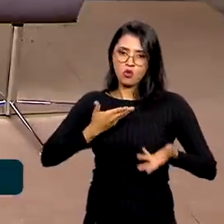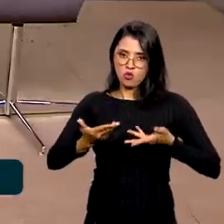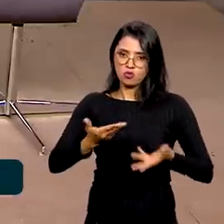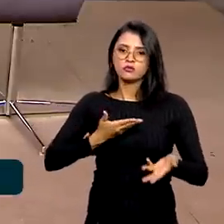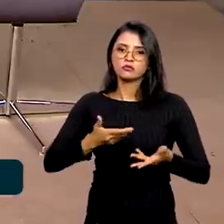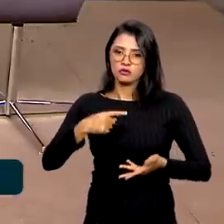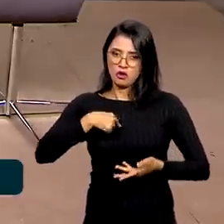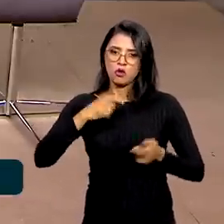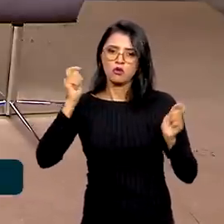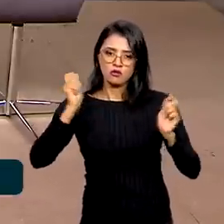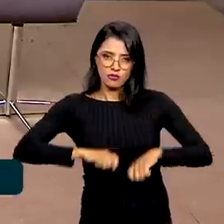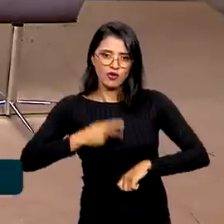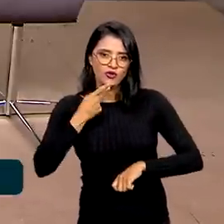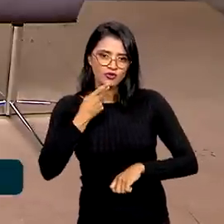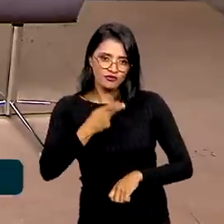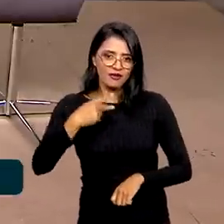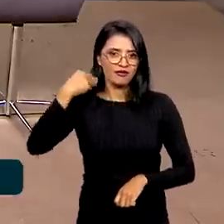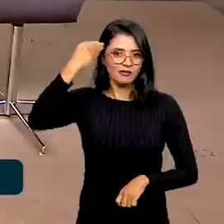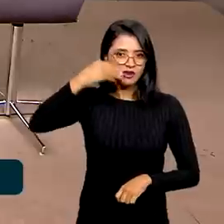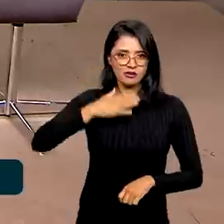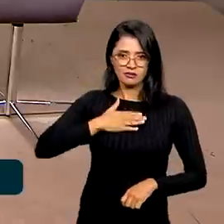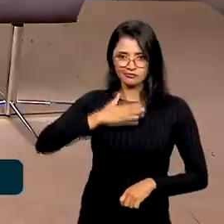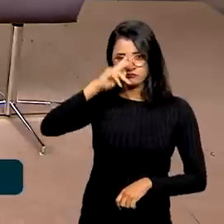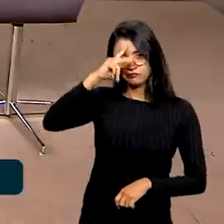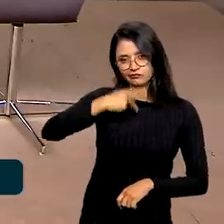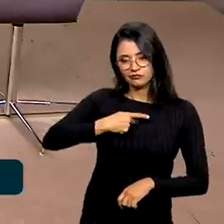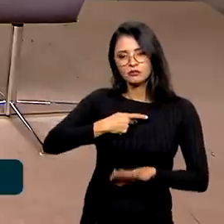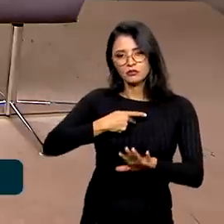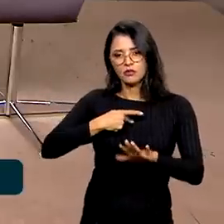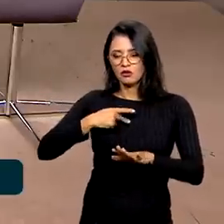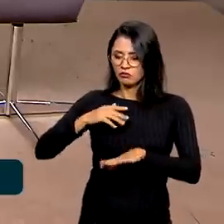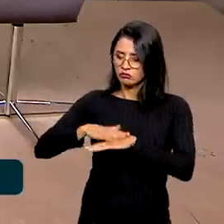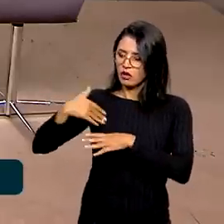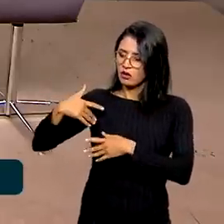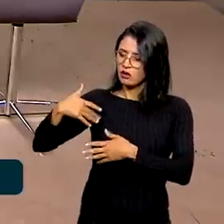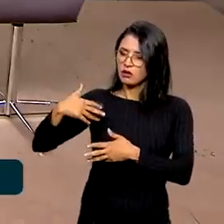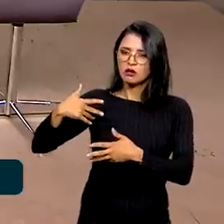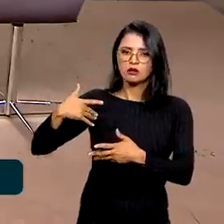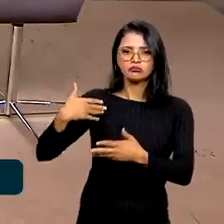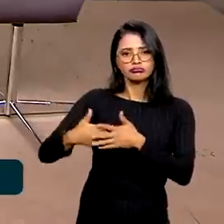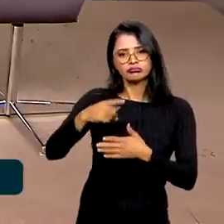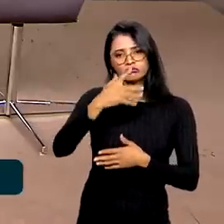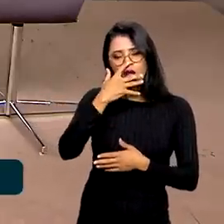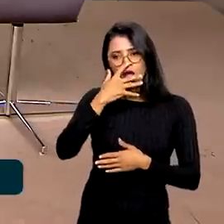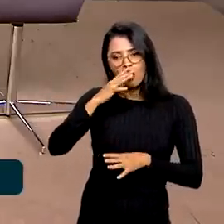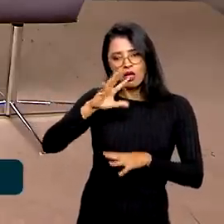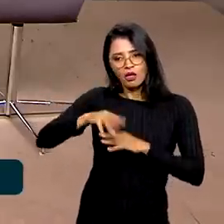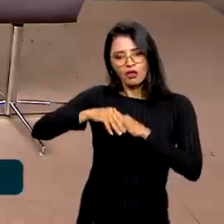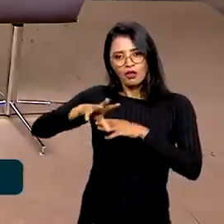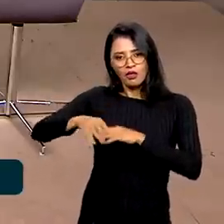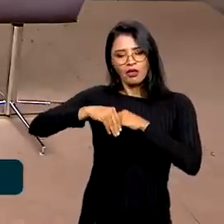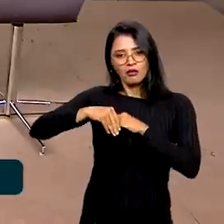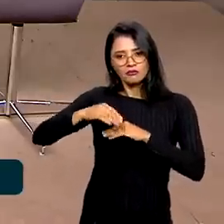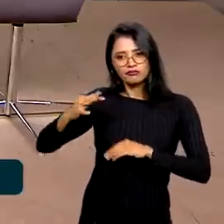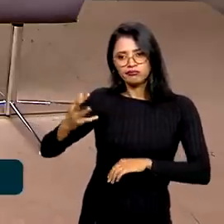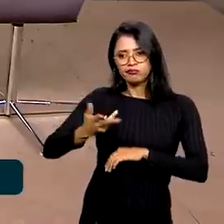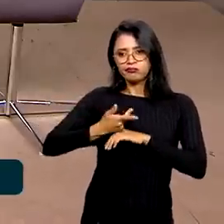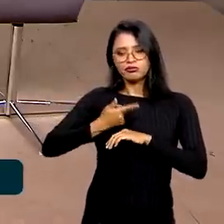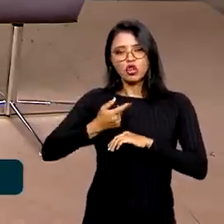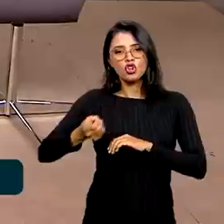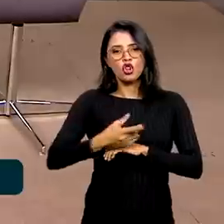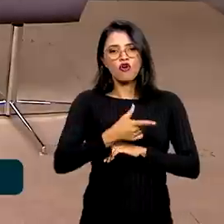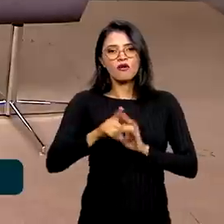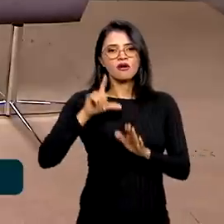eu posso falar um pouco até de experiência própria, com o passar do tempo você vai ganhando aptidões novas que você não tinha no início.